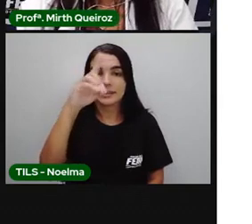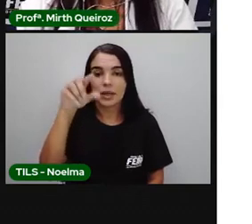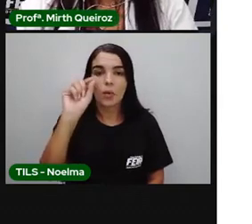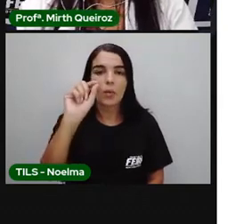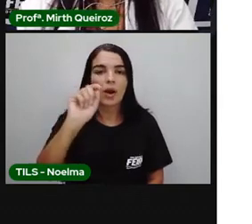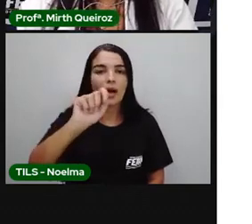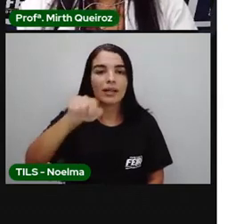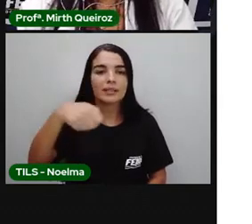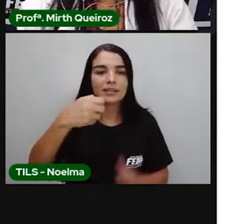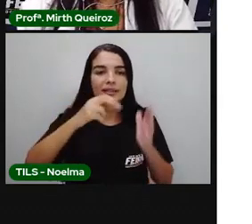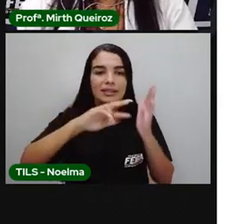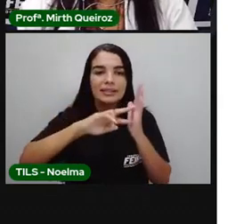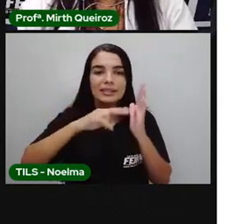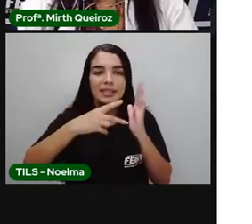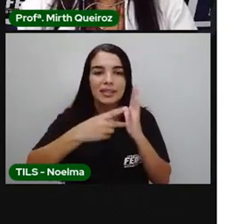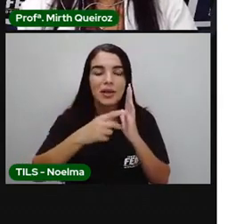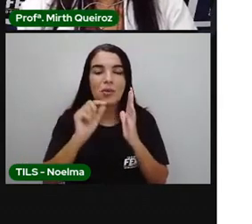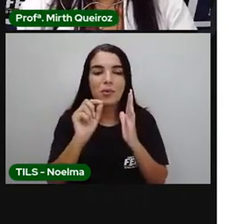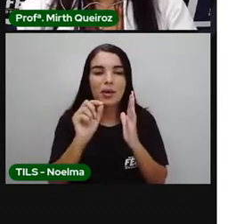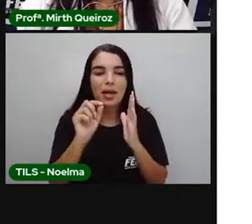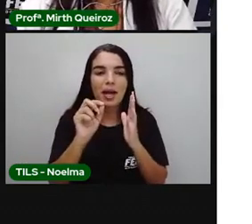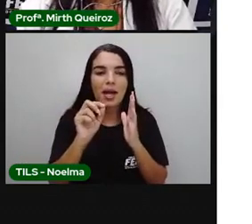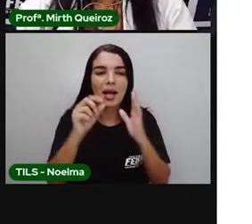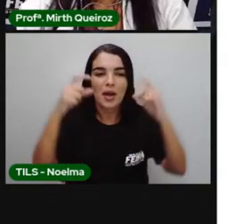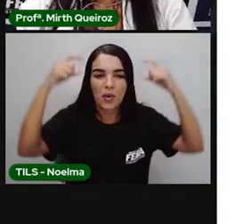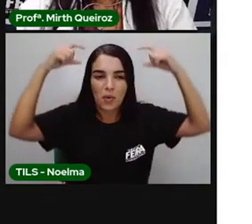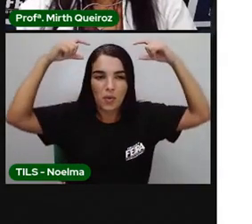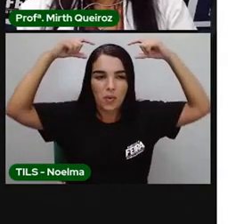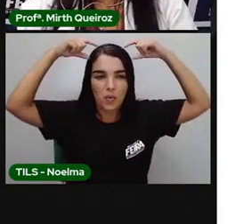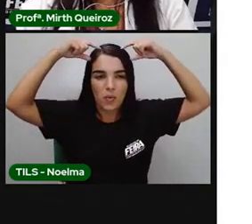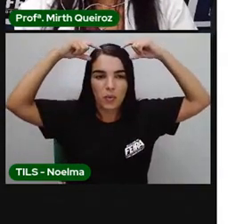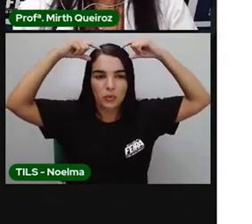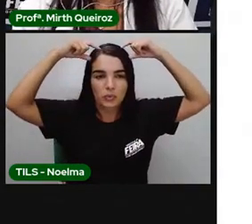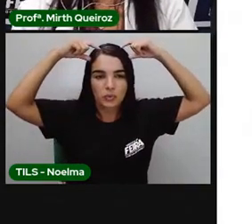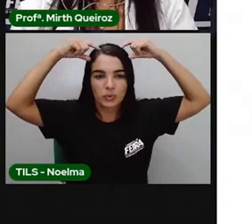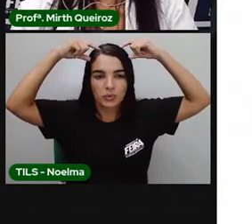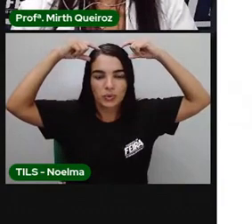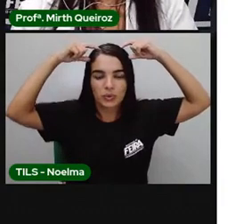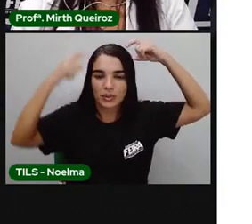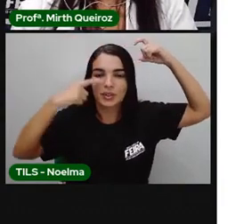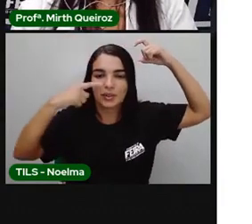Esse urso, esse urso que ele está hibernando aí, nesse caso, né?